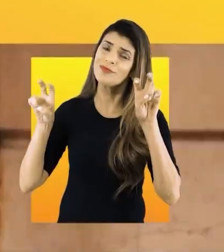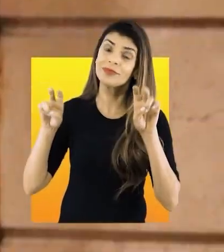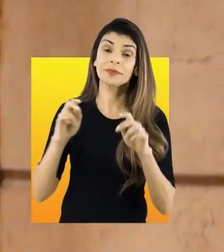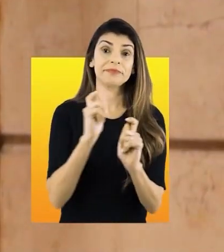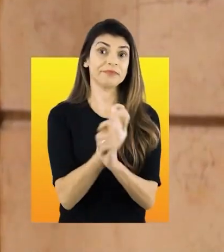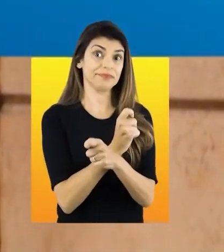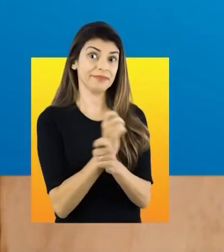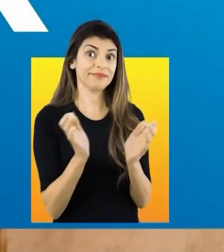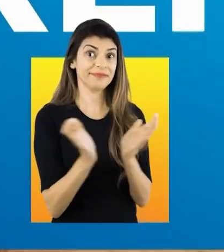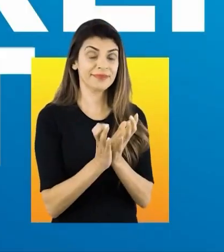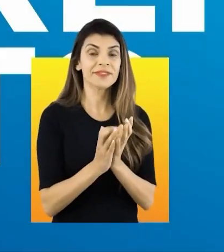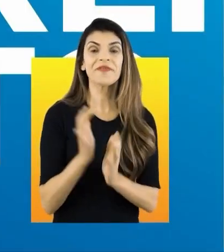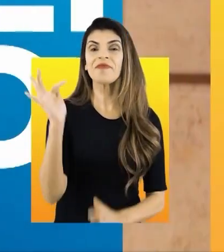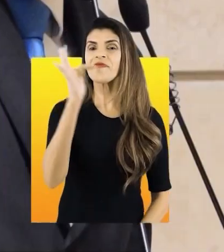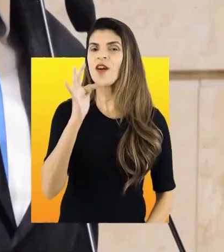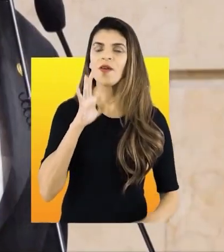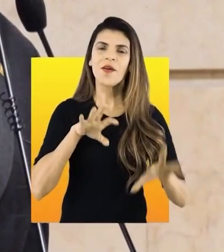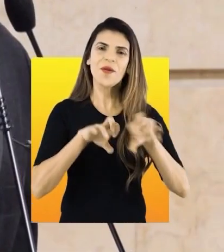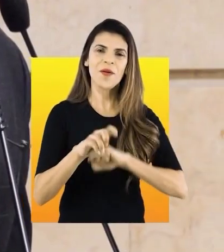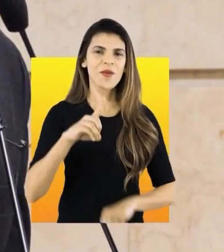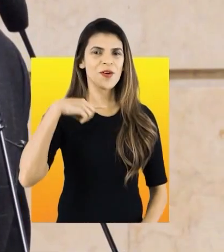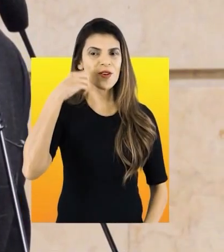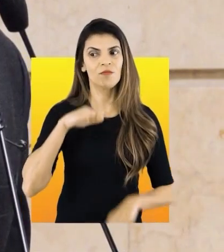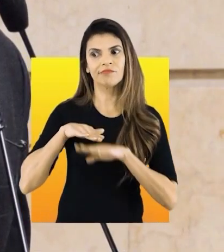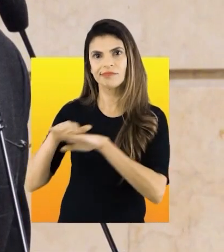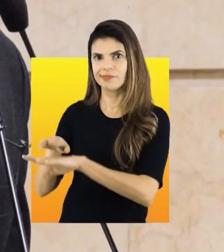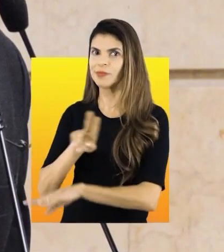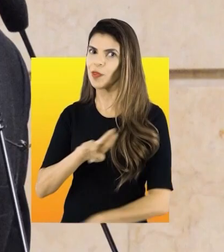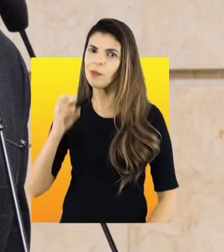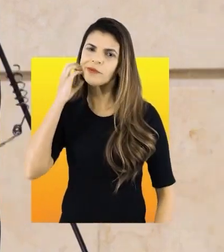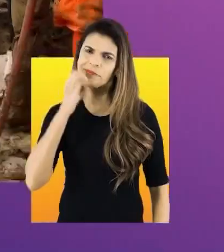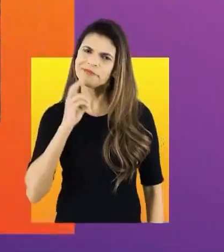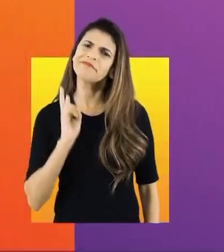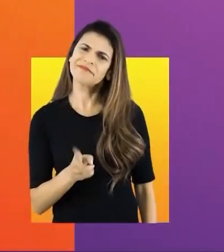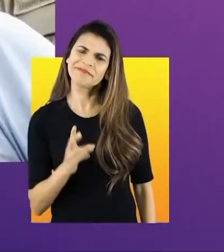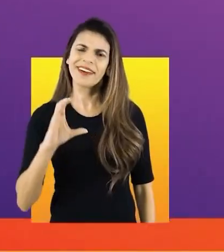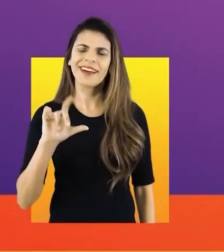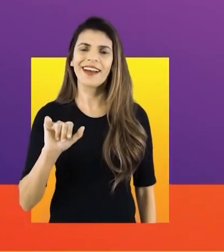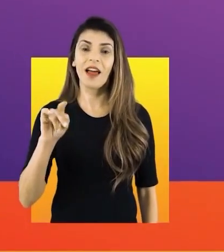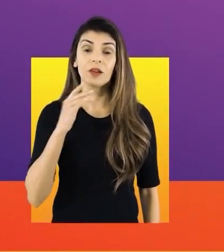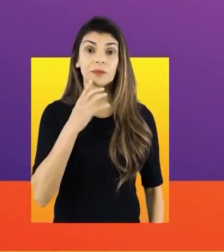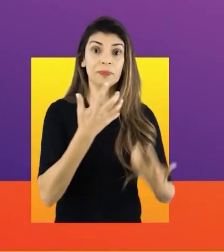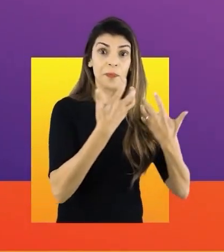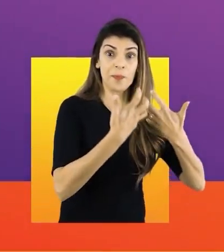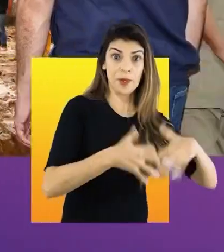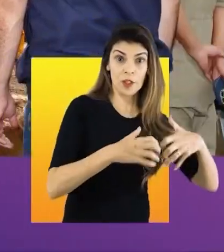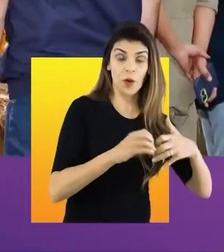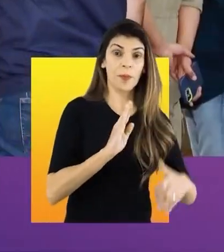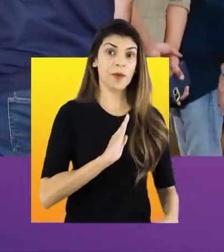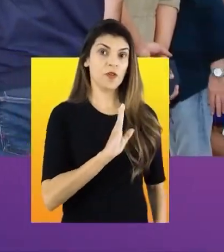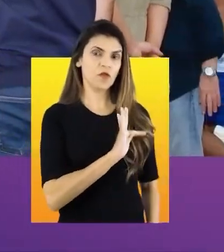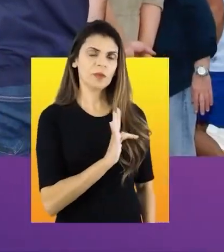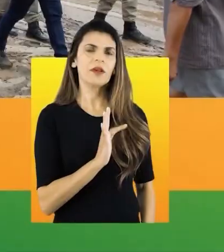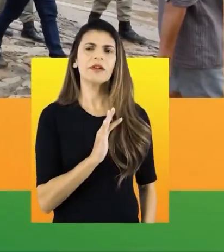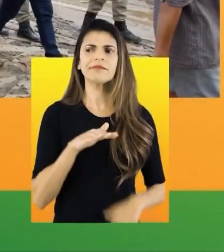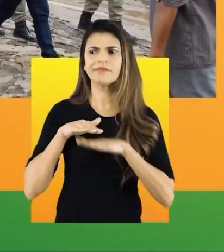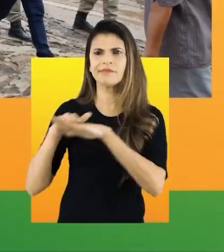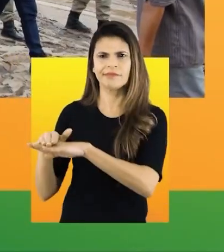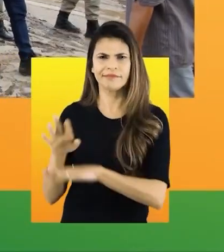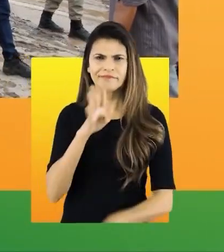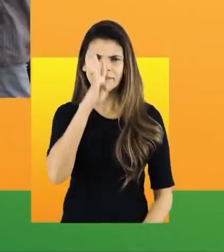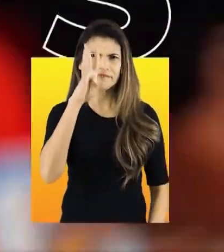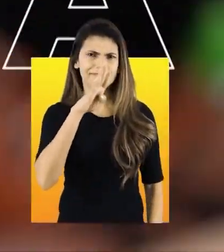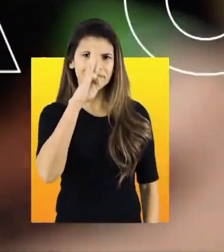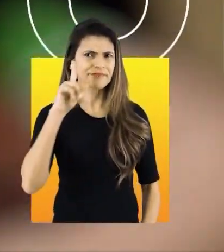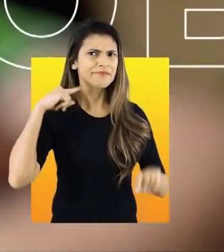gospel e na faculdade onde ele se formou em direito chamavam de Cláudio mesmo já em Petrópolis e na Baixada chamam ele daquele maluco